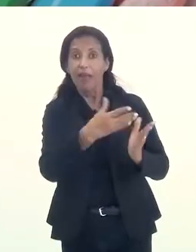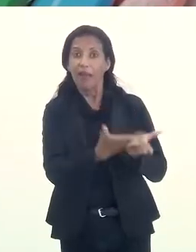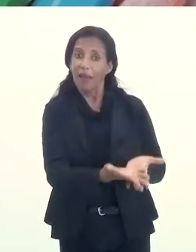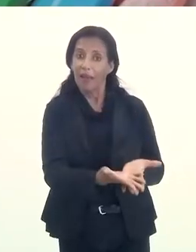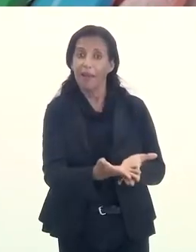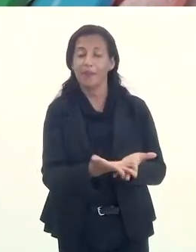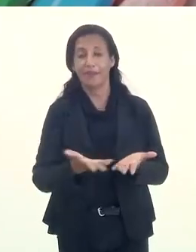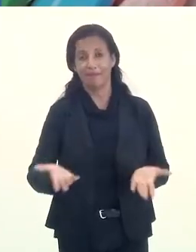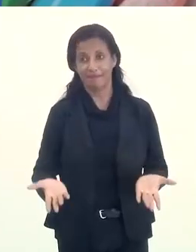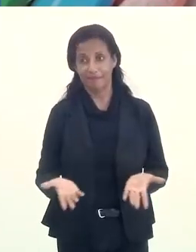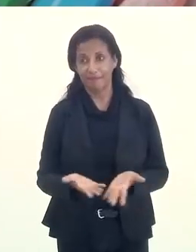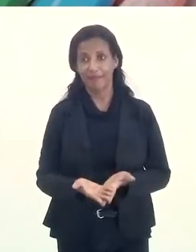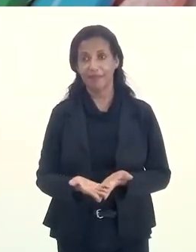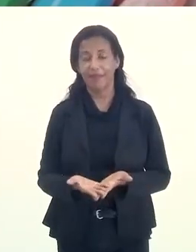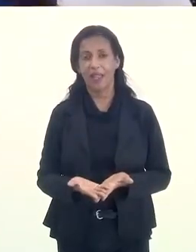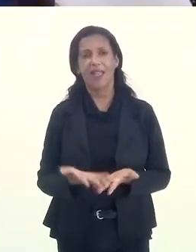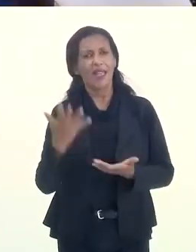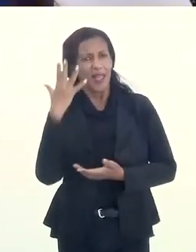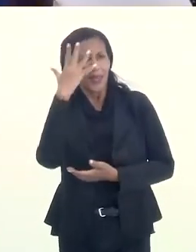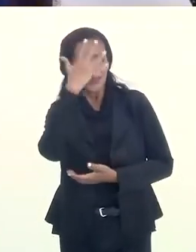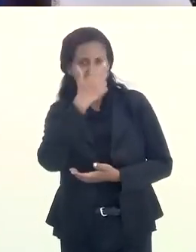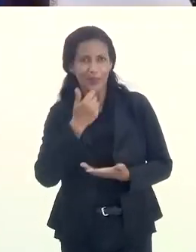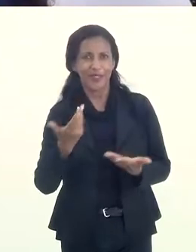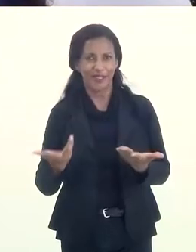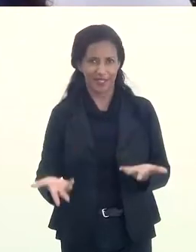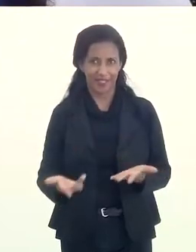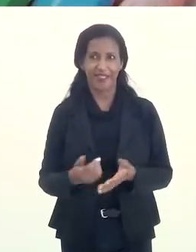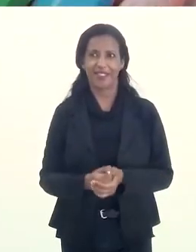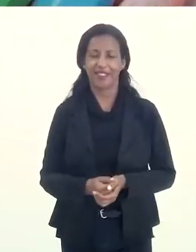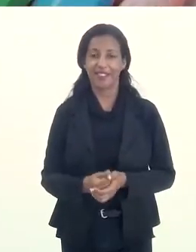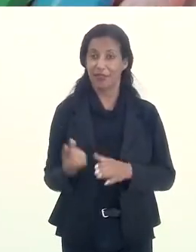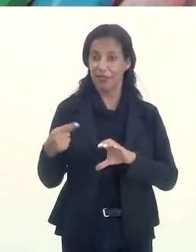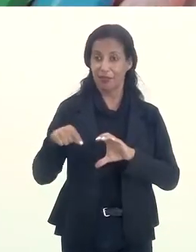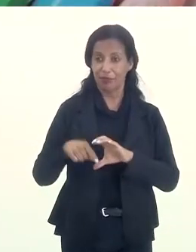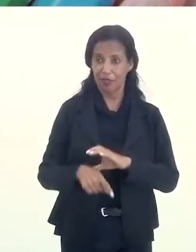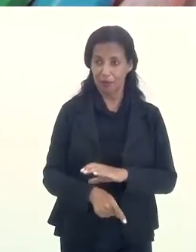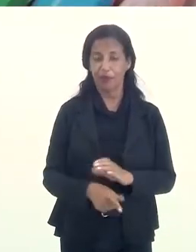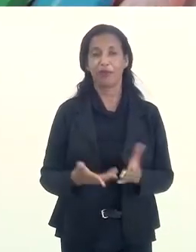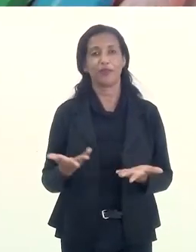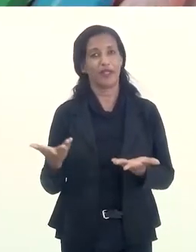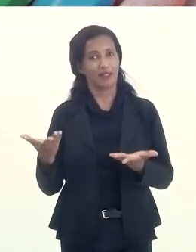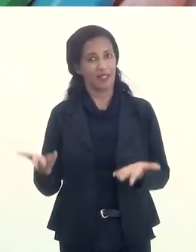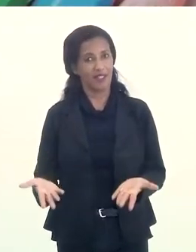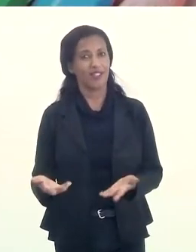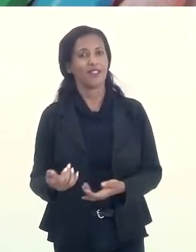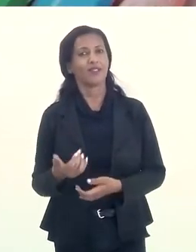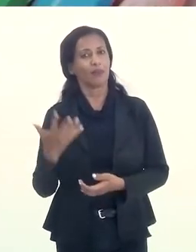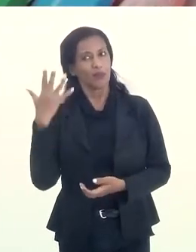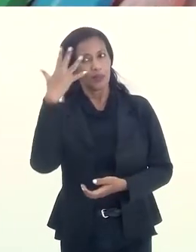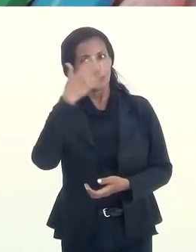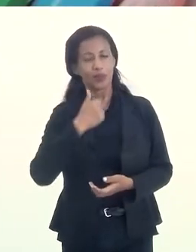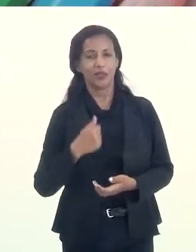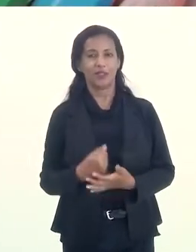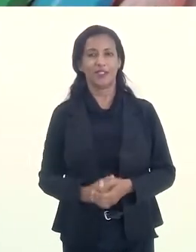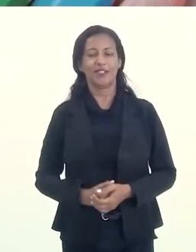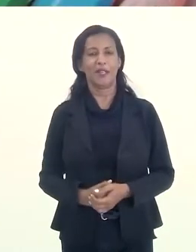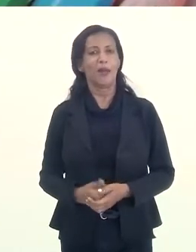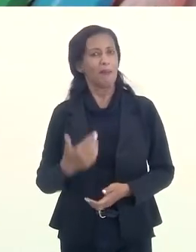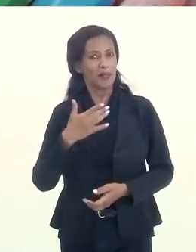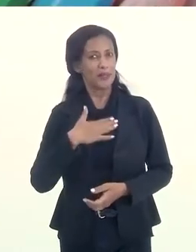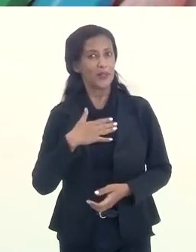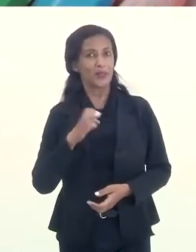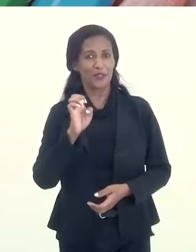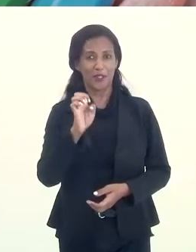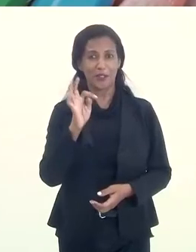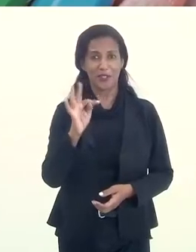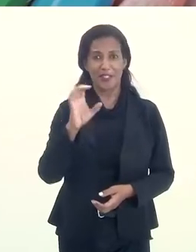cabe. Então, assim, é muito lindo, né? Se a gente for se aprofundar nisso, é muito lindo. Mas eu adorei